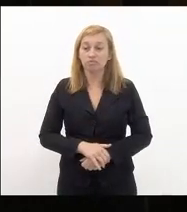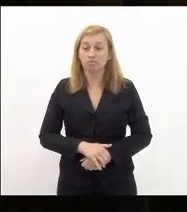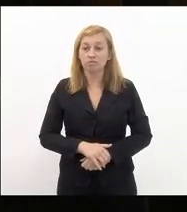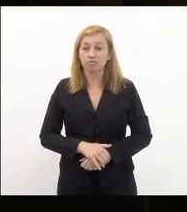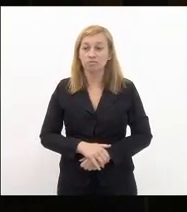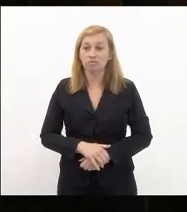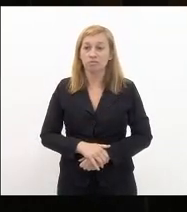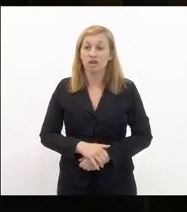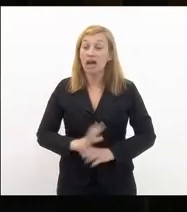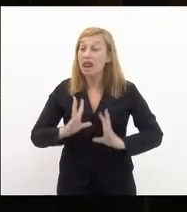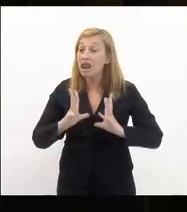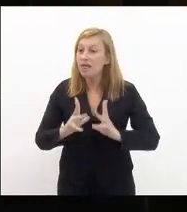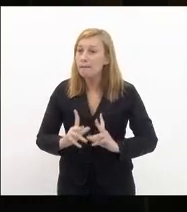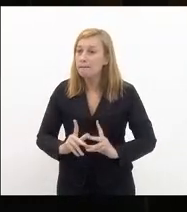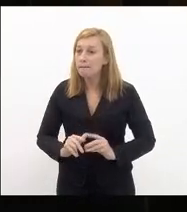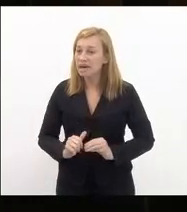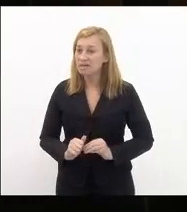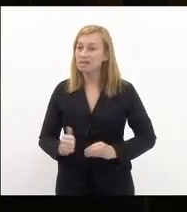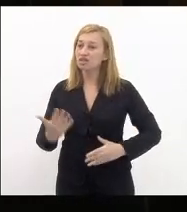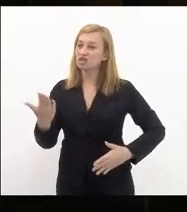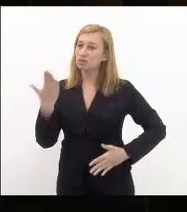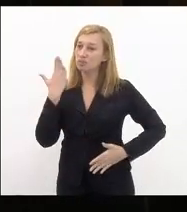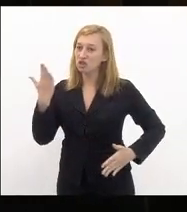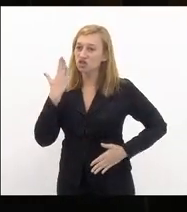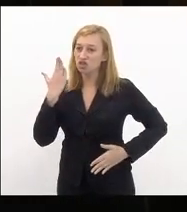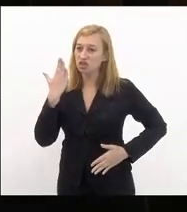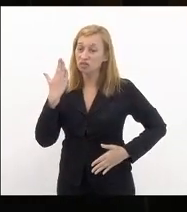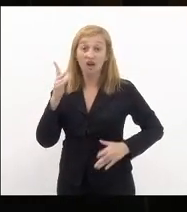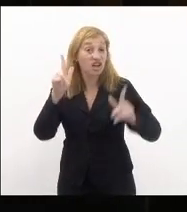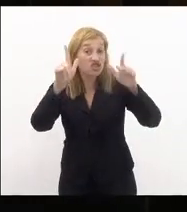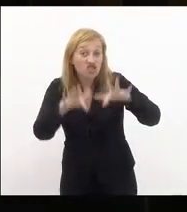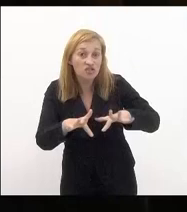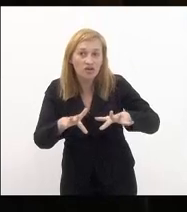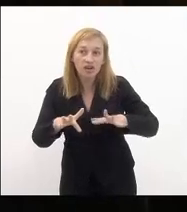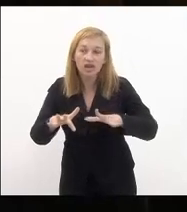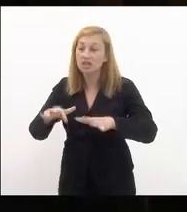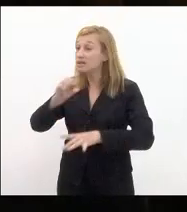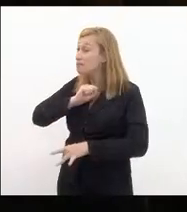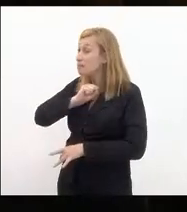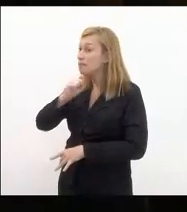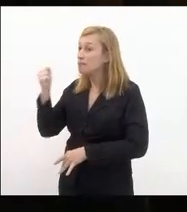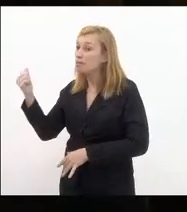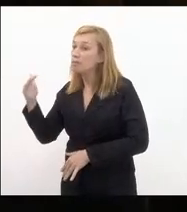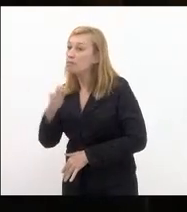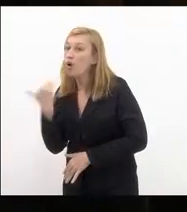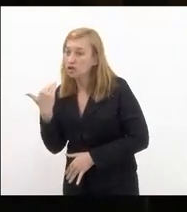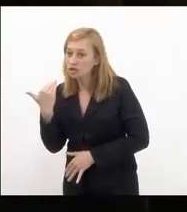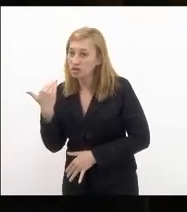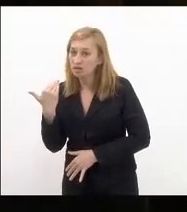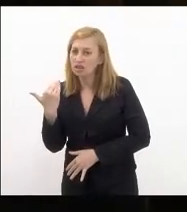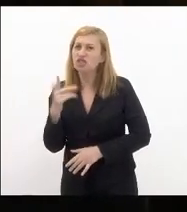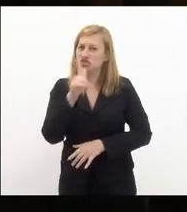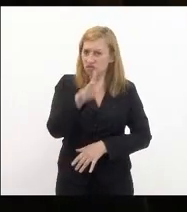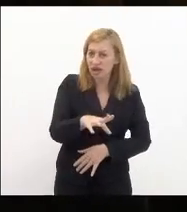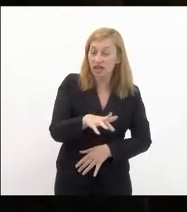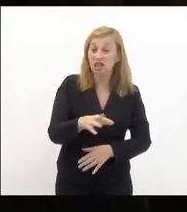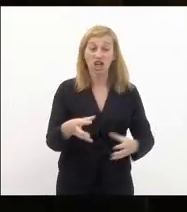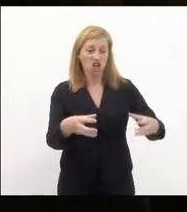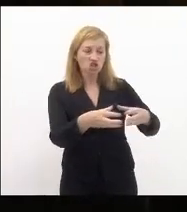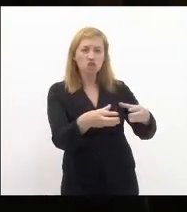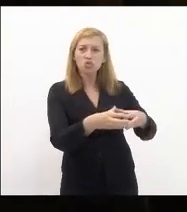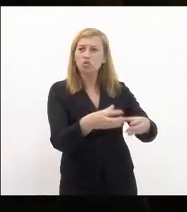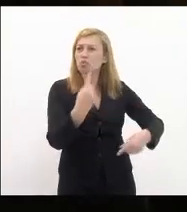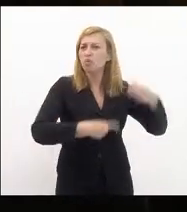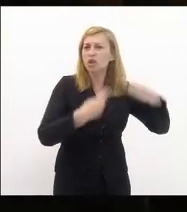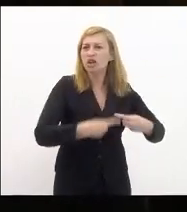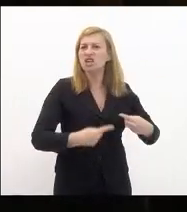faxina de marginais é totalmente diferente de chacina ora esse mesmo grupo político tem a